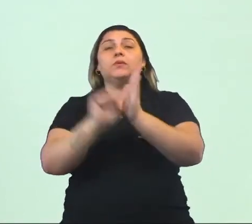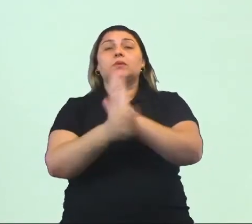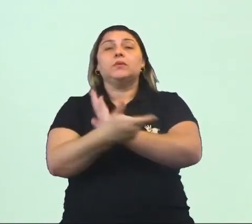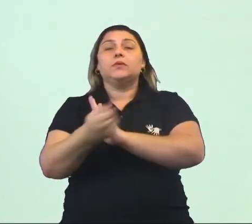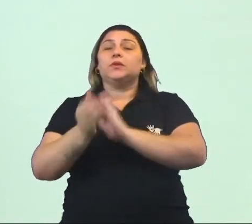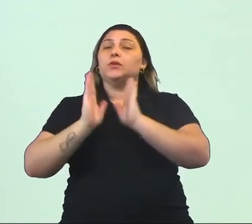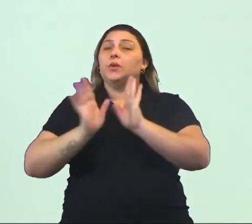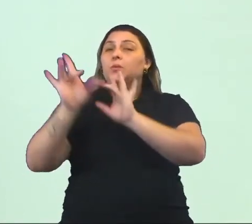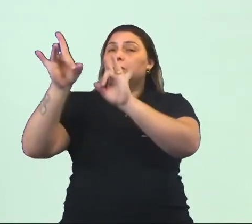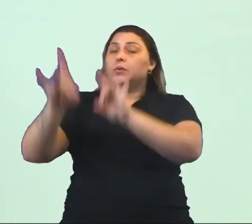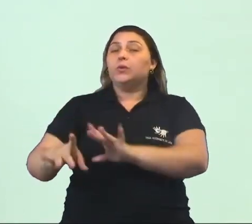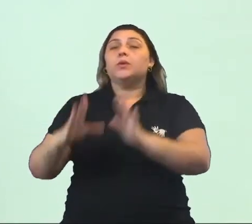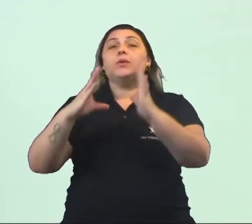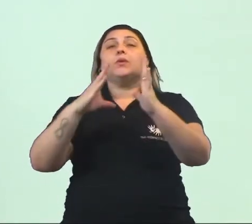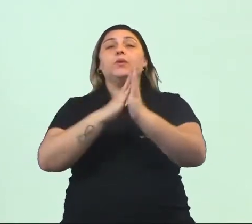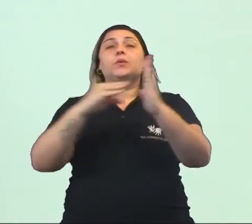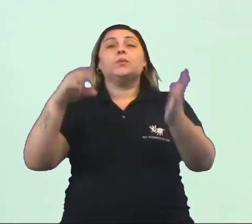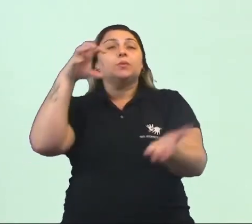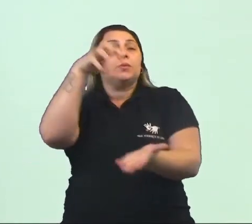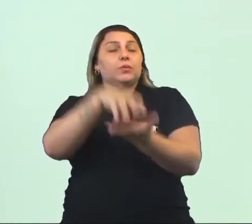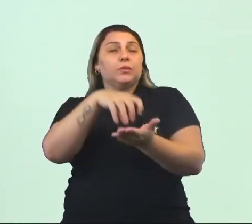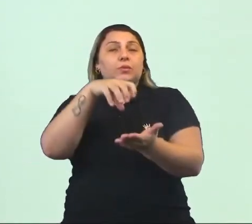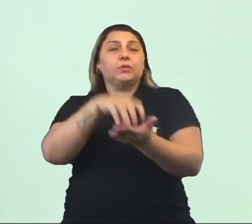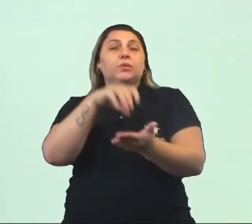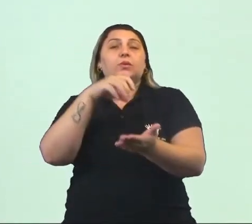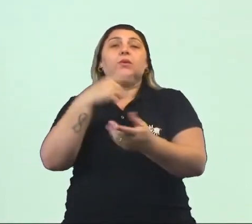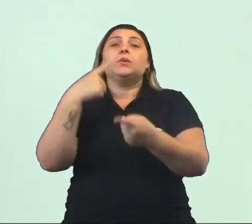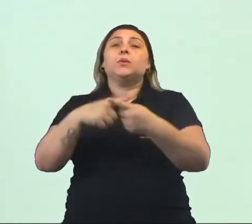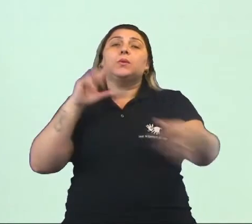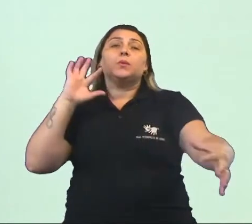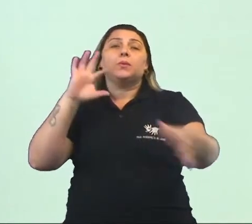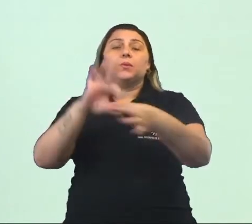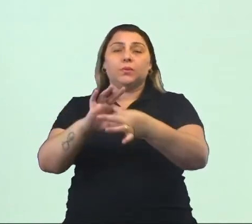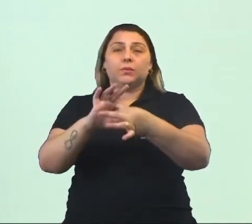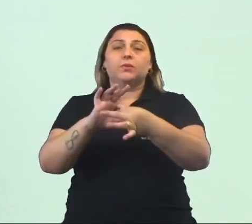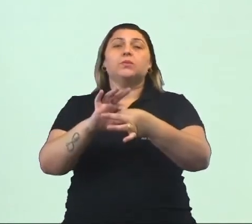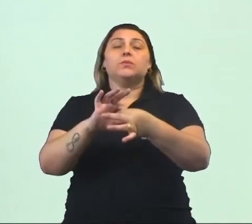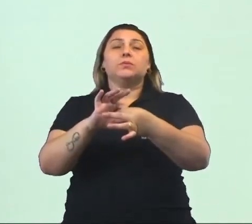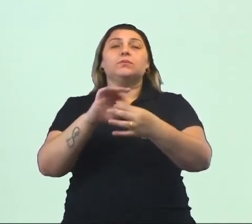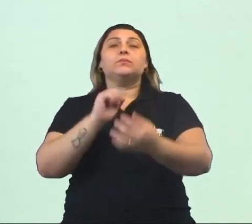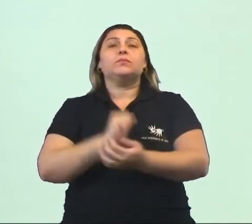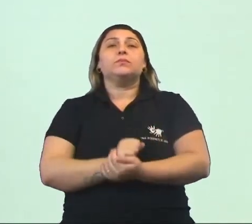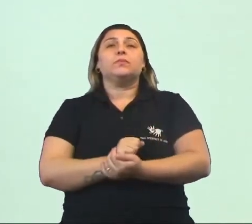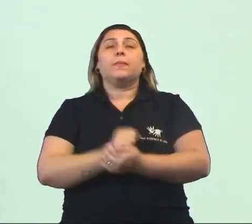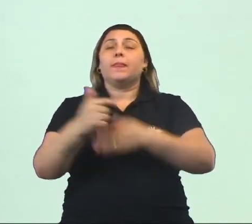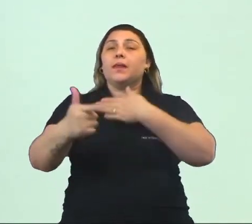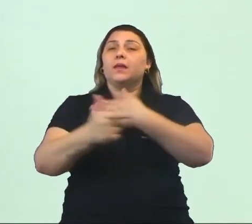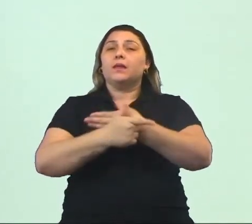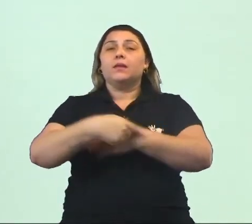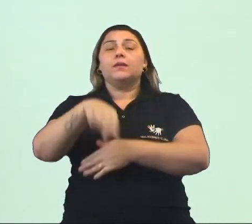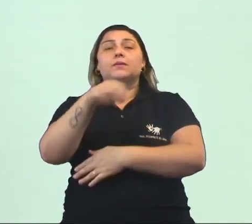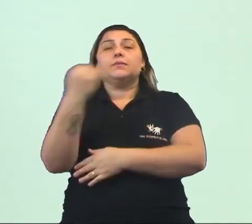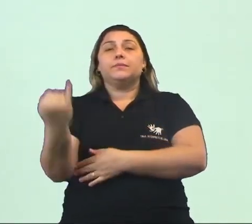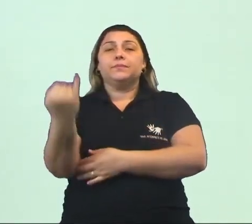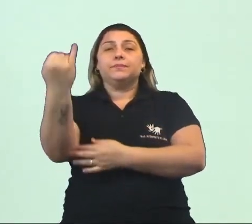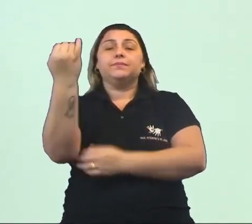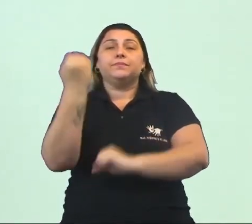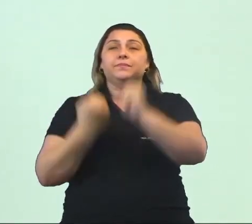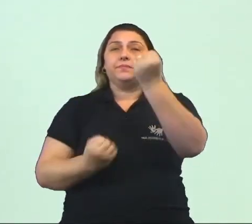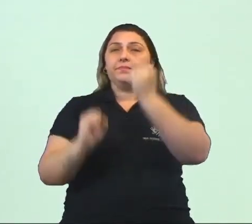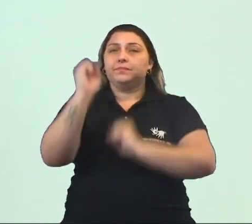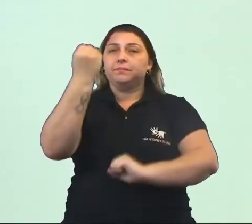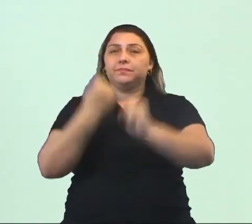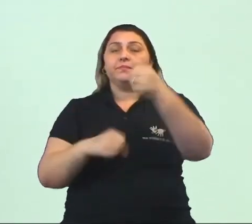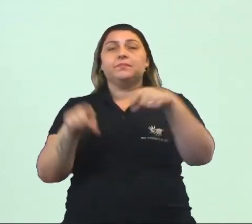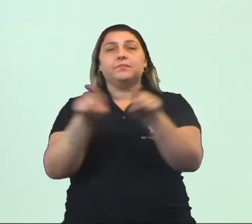a gente abandona aquele modelo em função da interligação, que ele fala aí com o papel importante tanto da industrialização